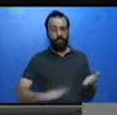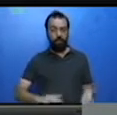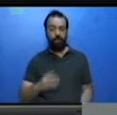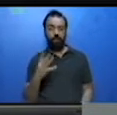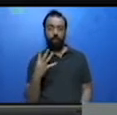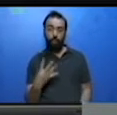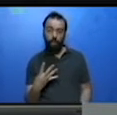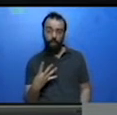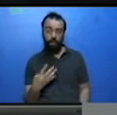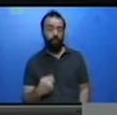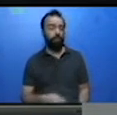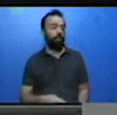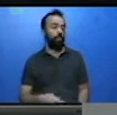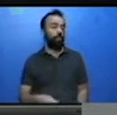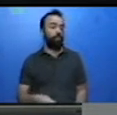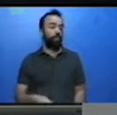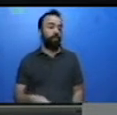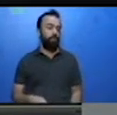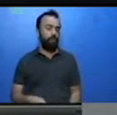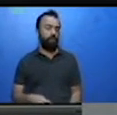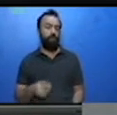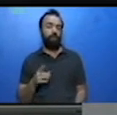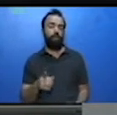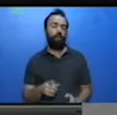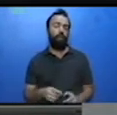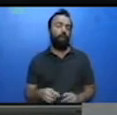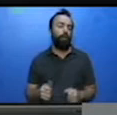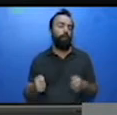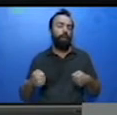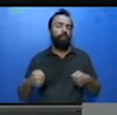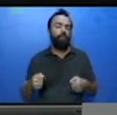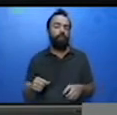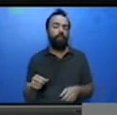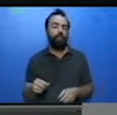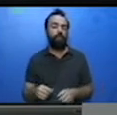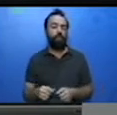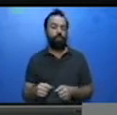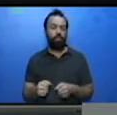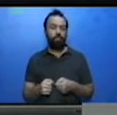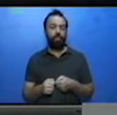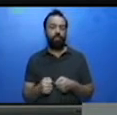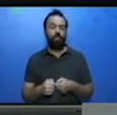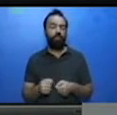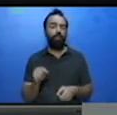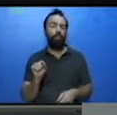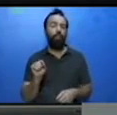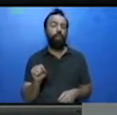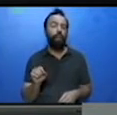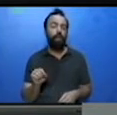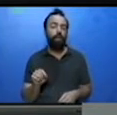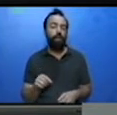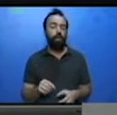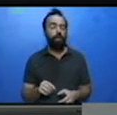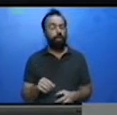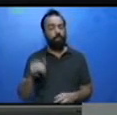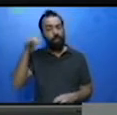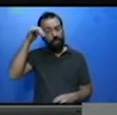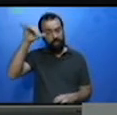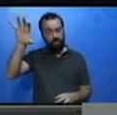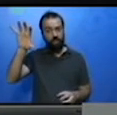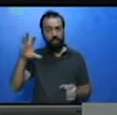vaso do tomateiro para que o solo não fique encharcado? Também já disponibilizamos aqui